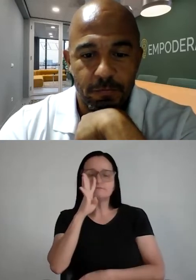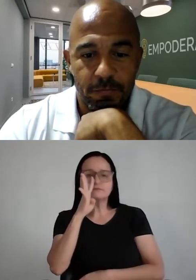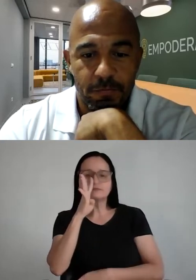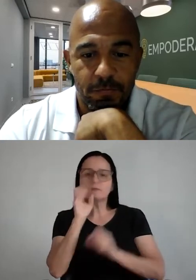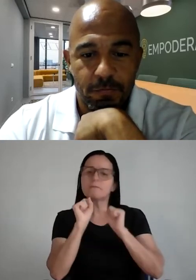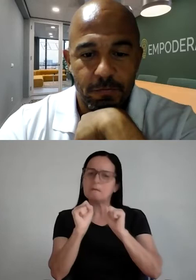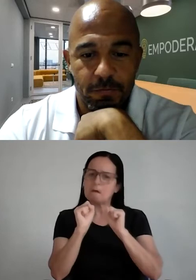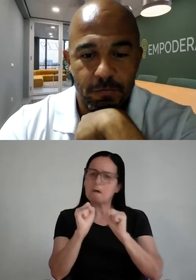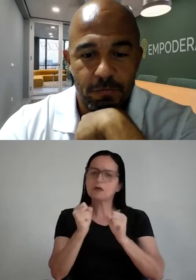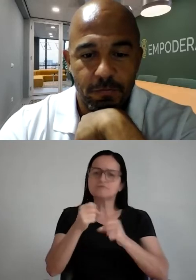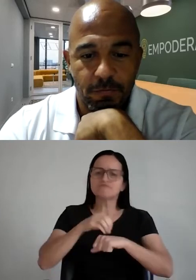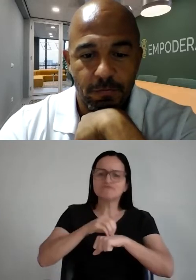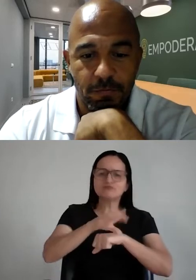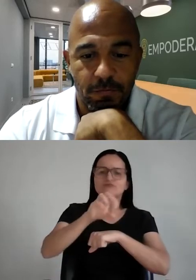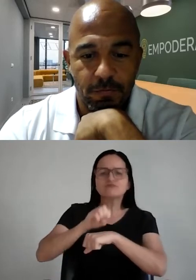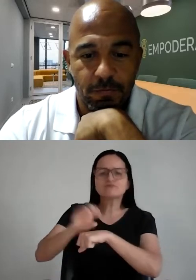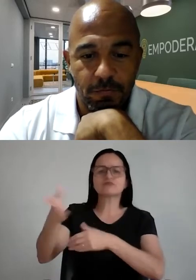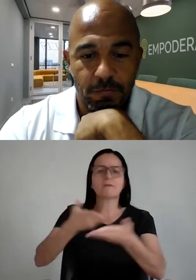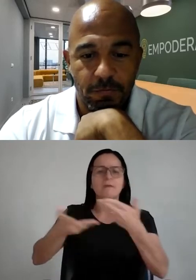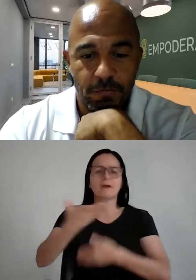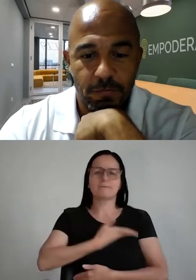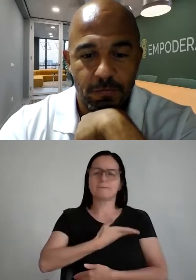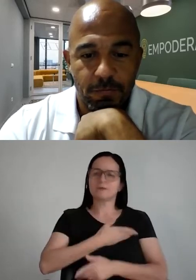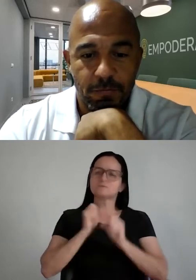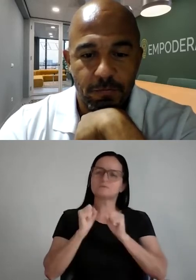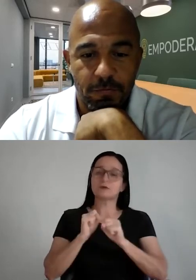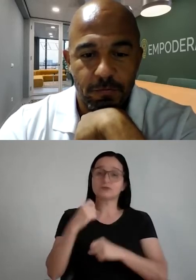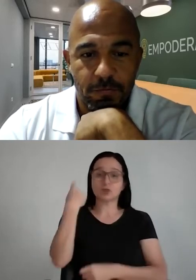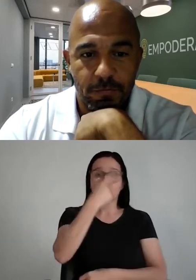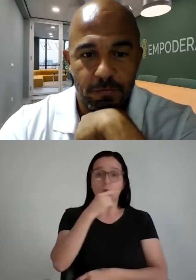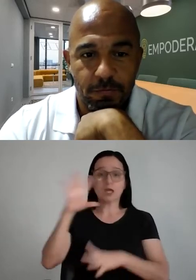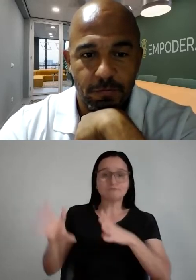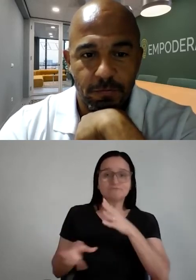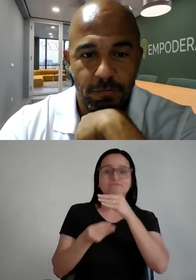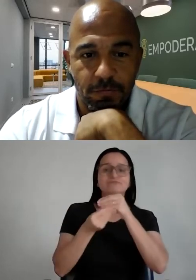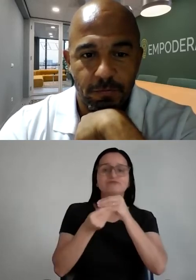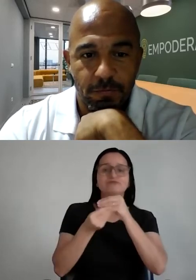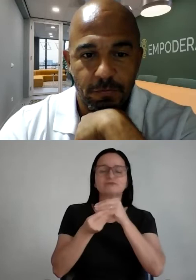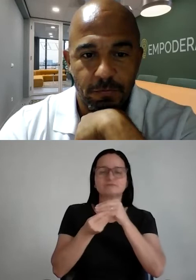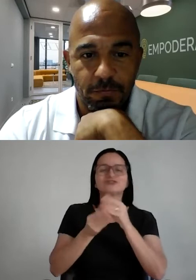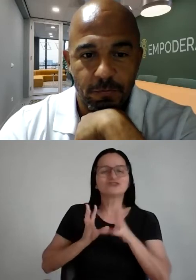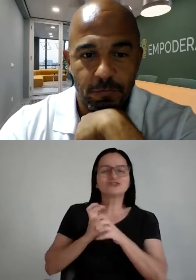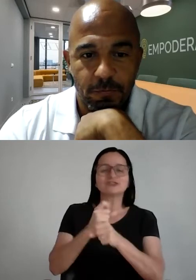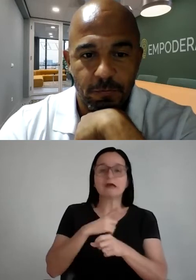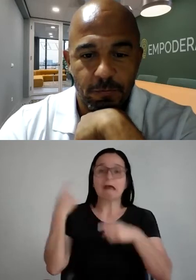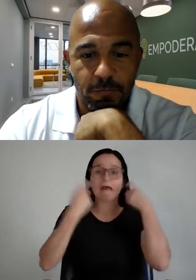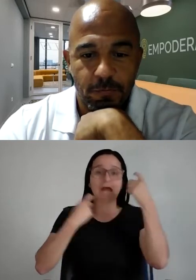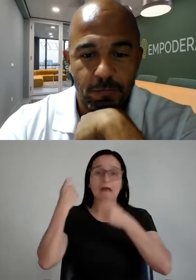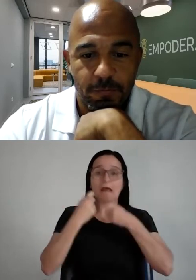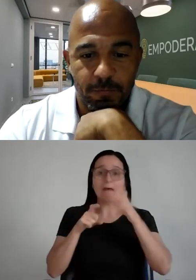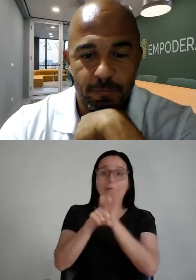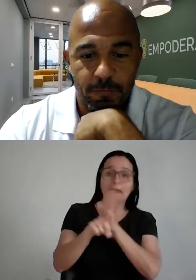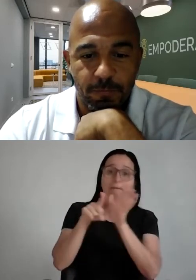amigos. As horas são computadas automaticamente, então não precisa a gente ficar aqui no chat